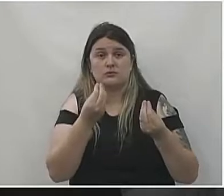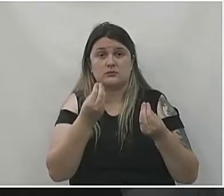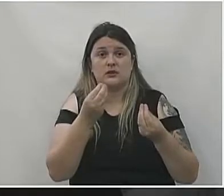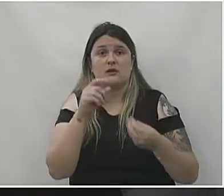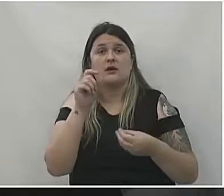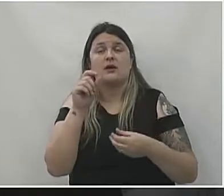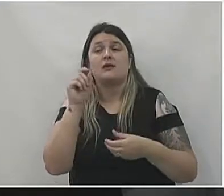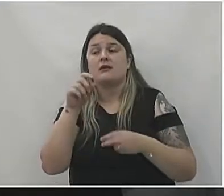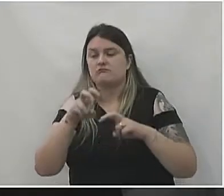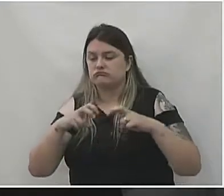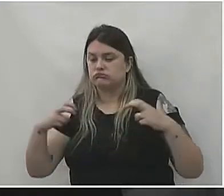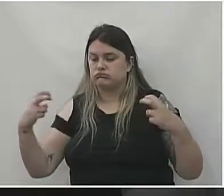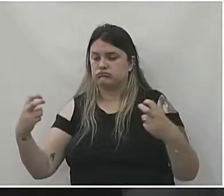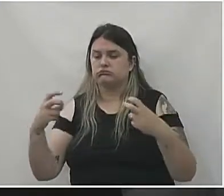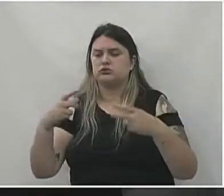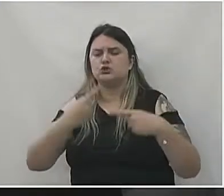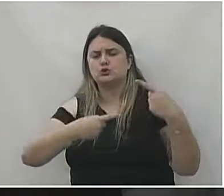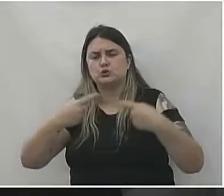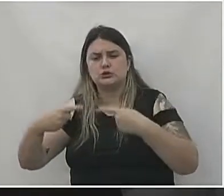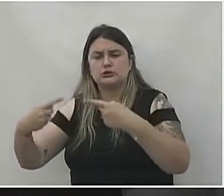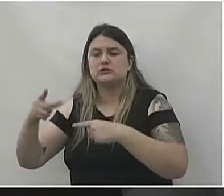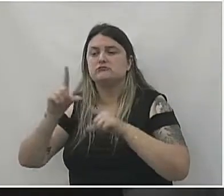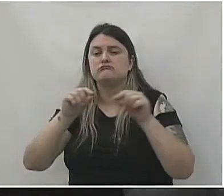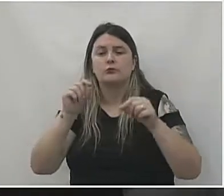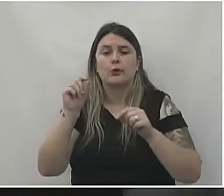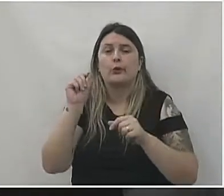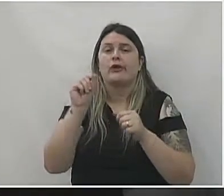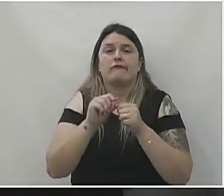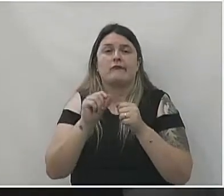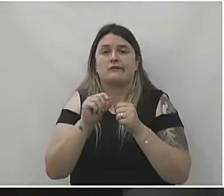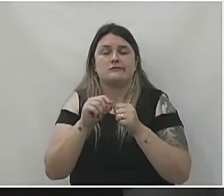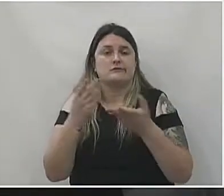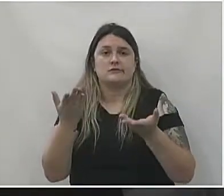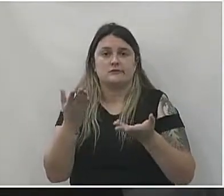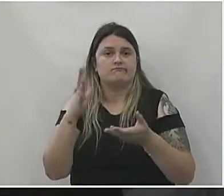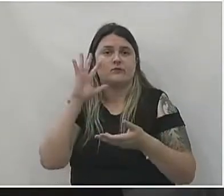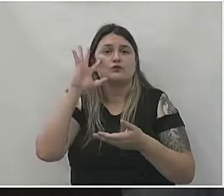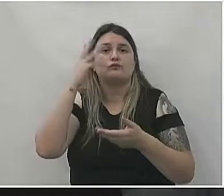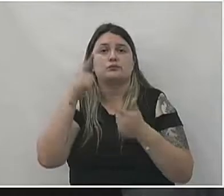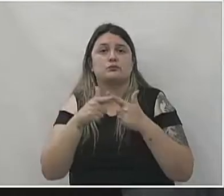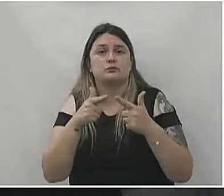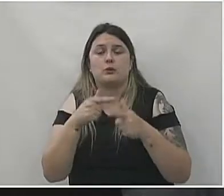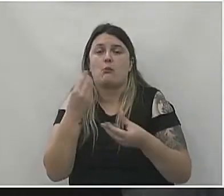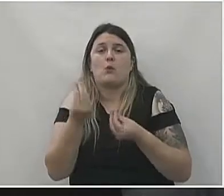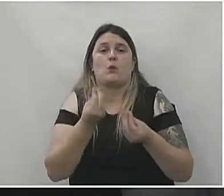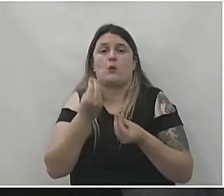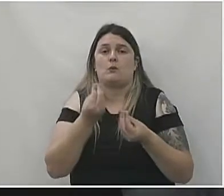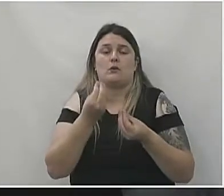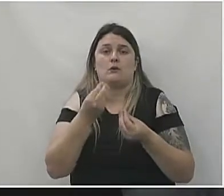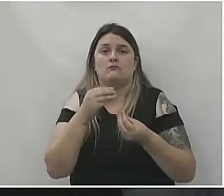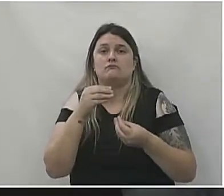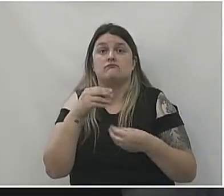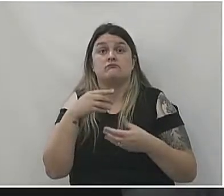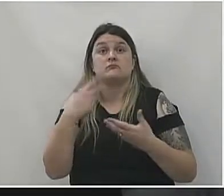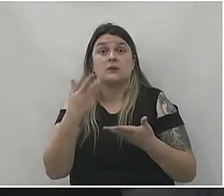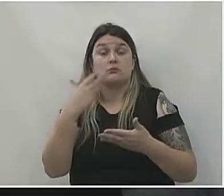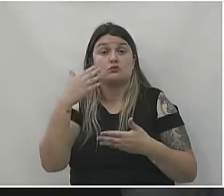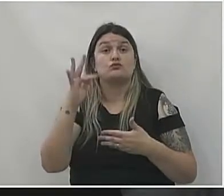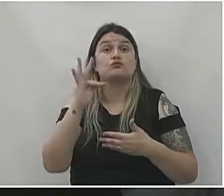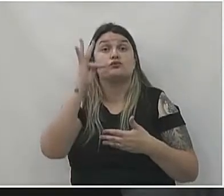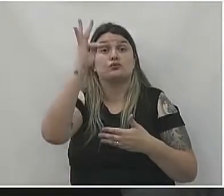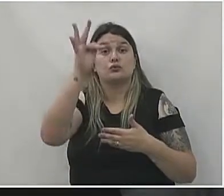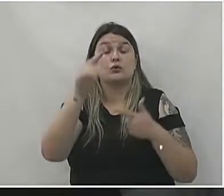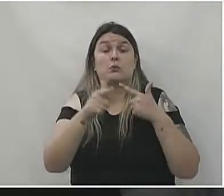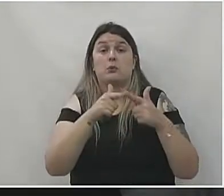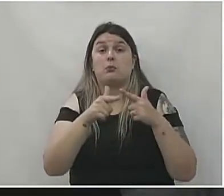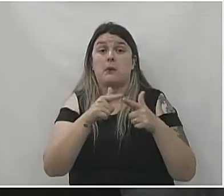pessoal realmente sentar e decidir, tomar uma decisão referente a isso. Daqui a pouco vai causar